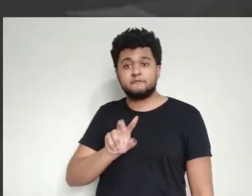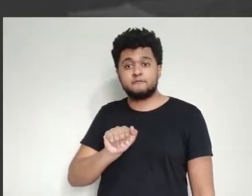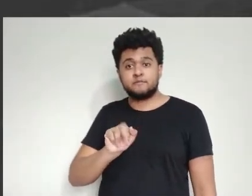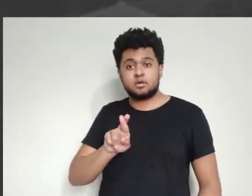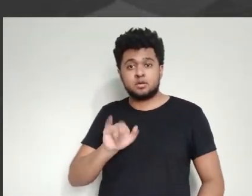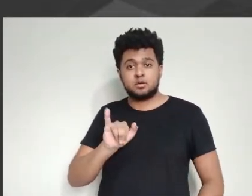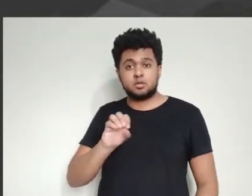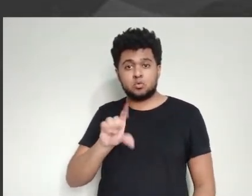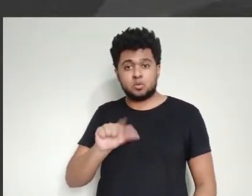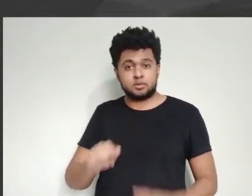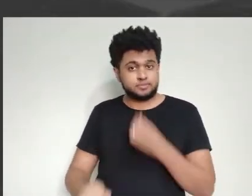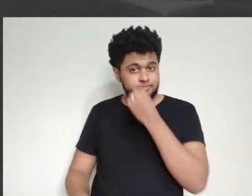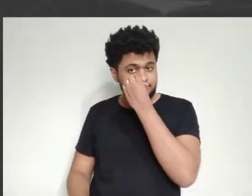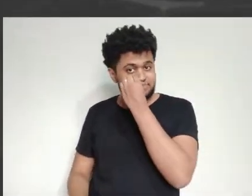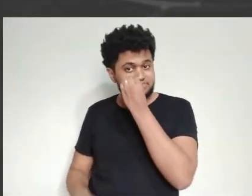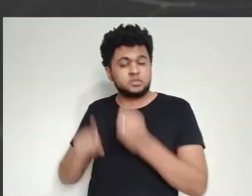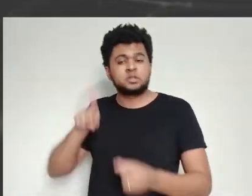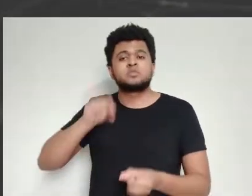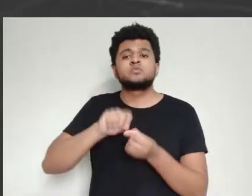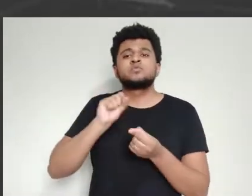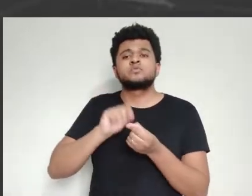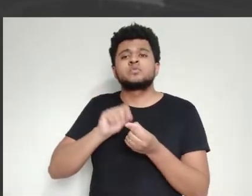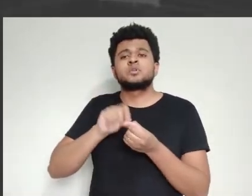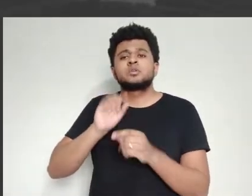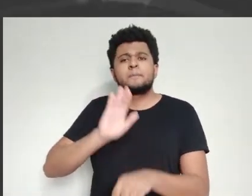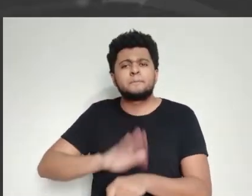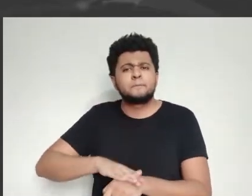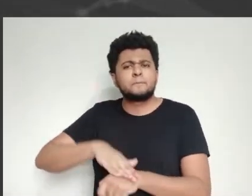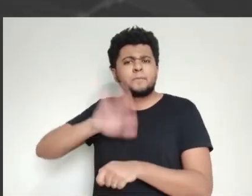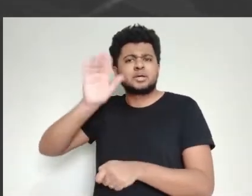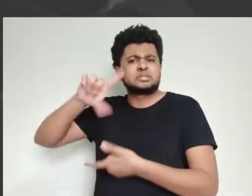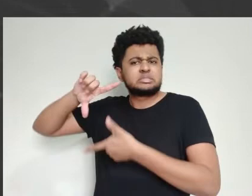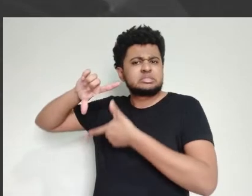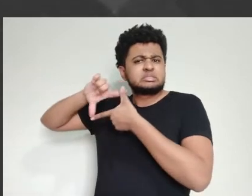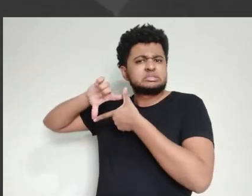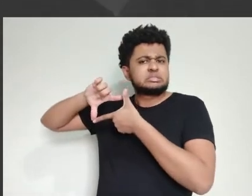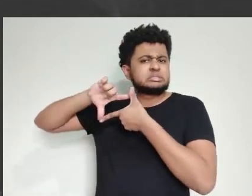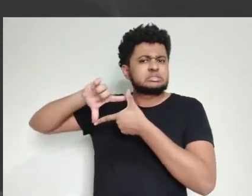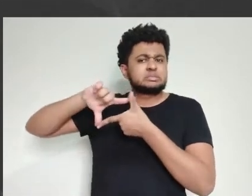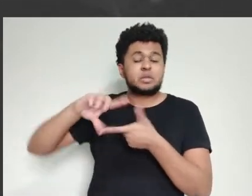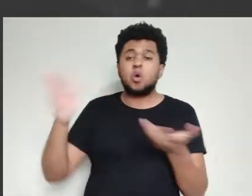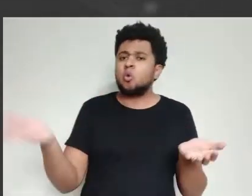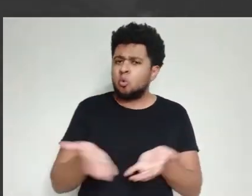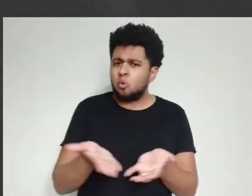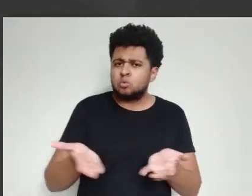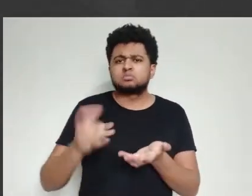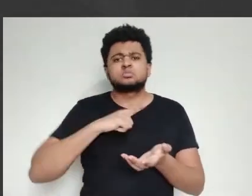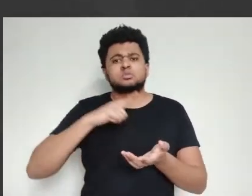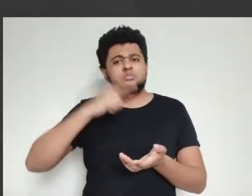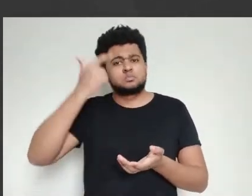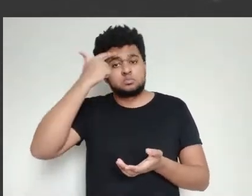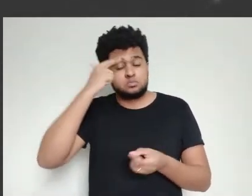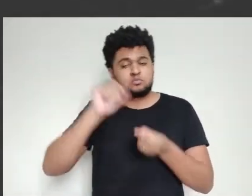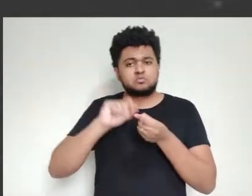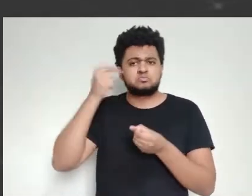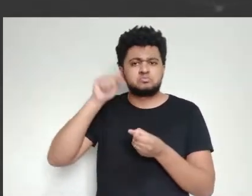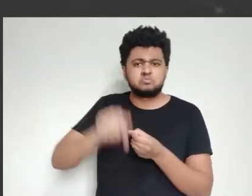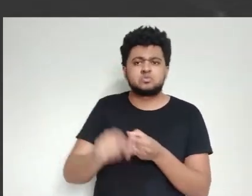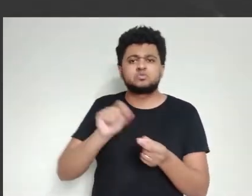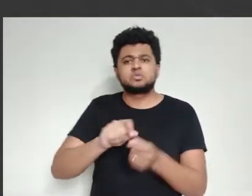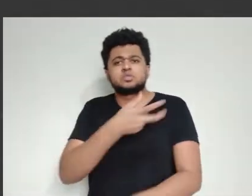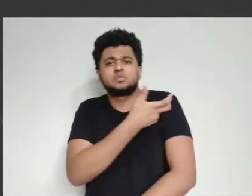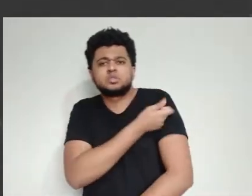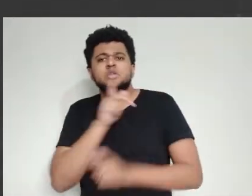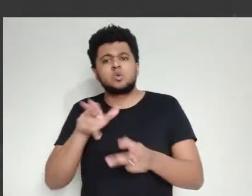na realidade. Então, a gente está em 2020, a gente não tem nenhuma vacina. com toda a tecnologia que nós temos,